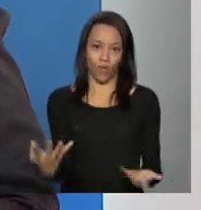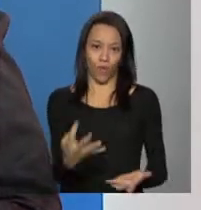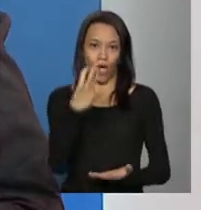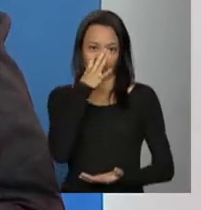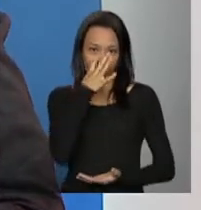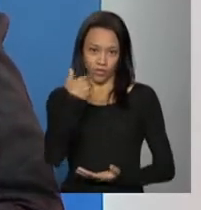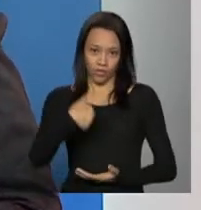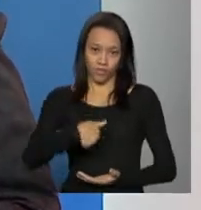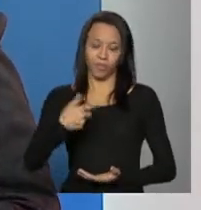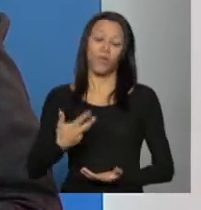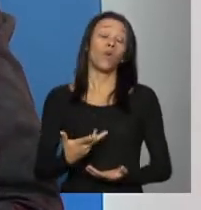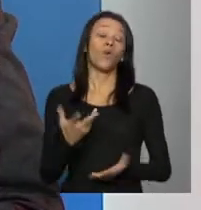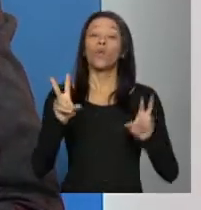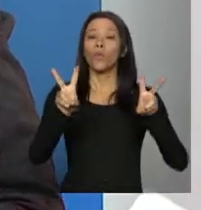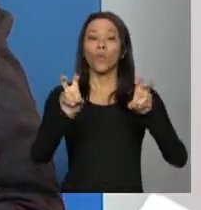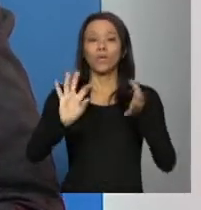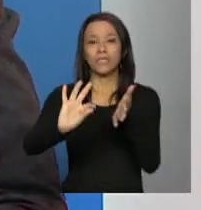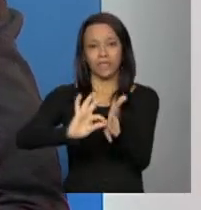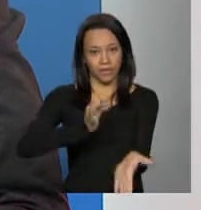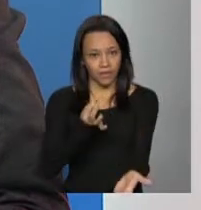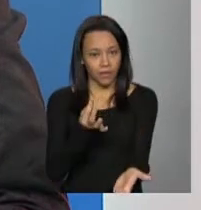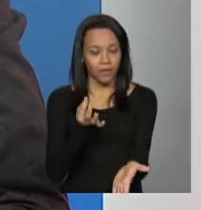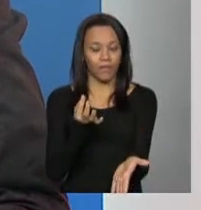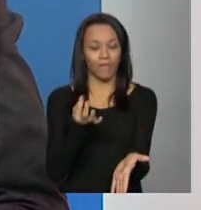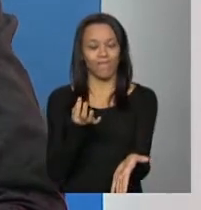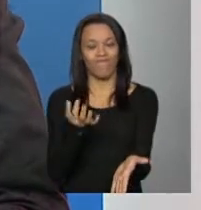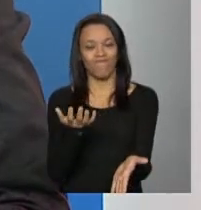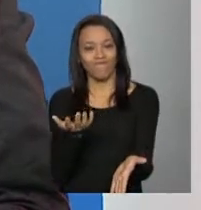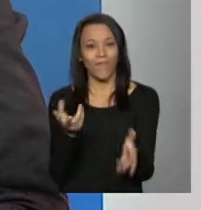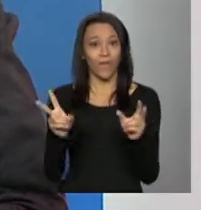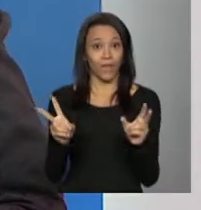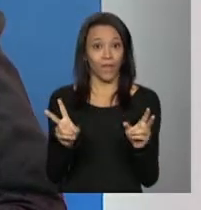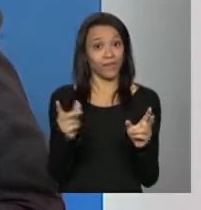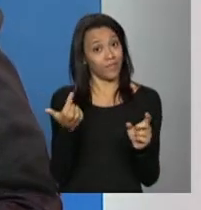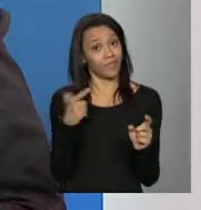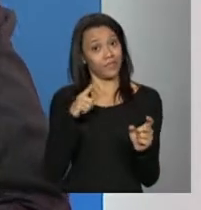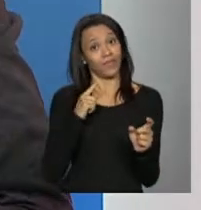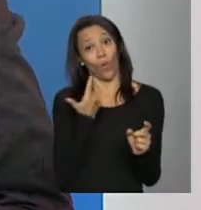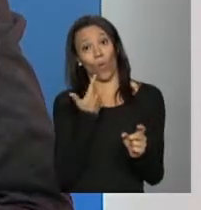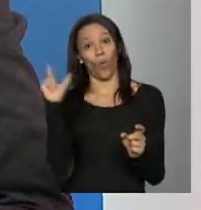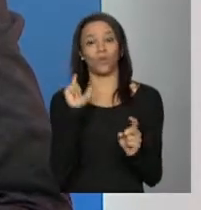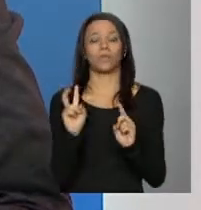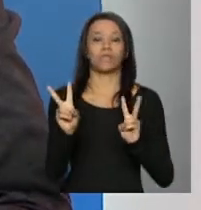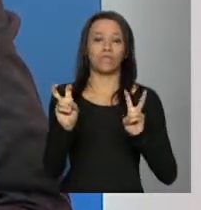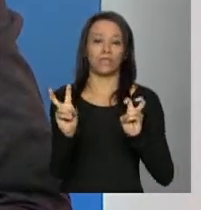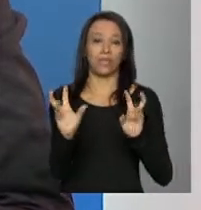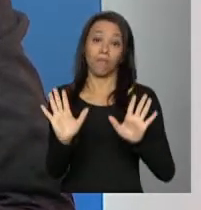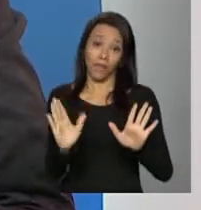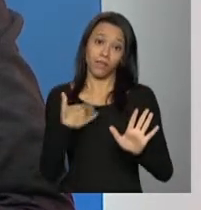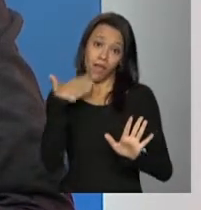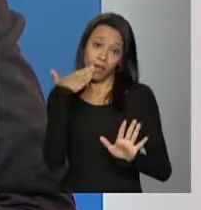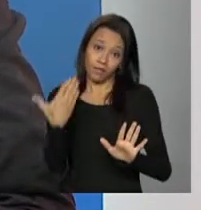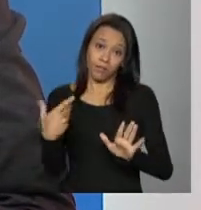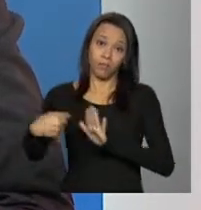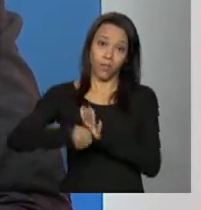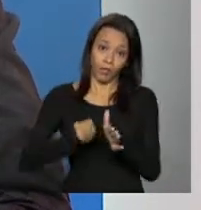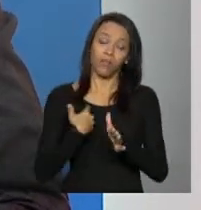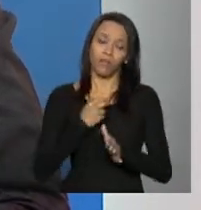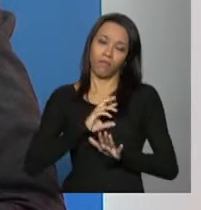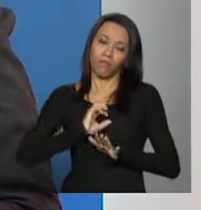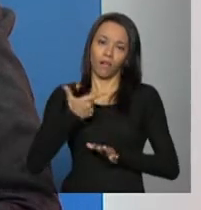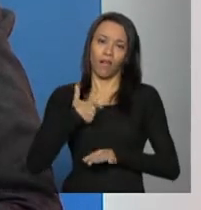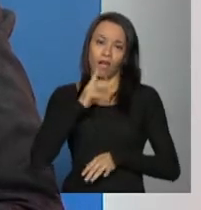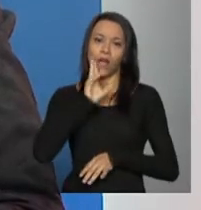o tema da inscrição é um tema seria um outro tema mas a gente agradece a pergunta e vai responder com